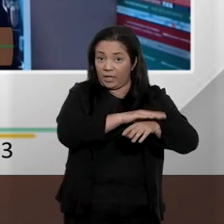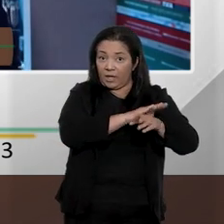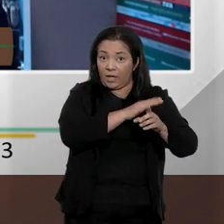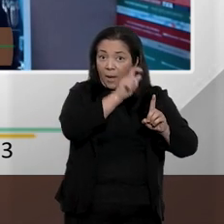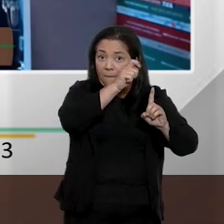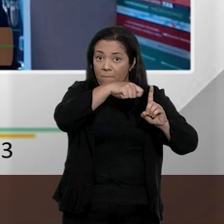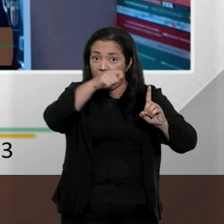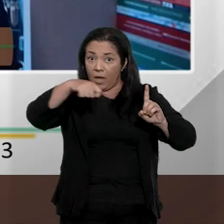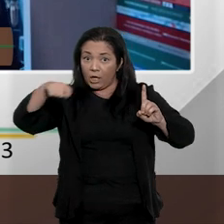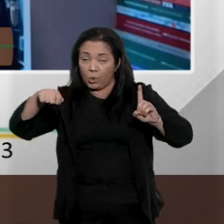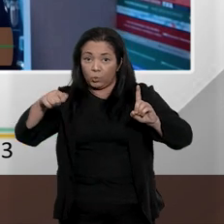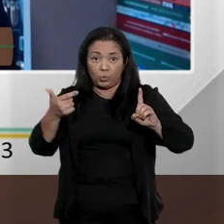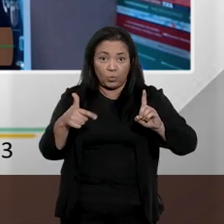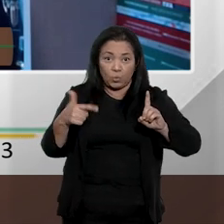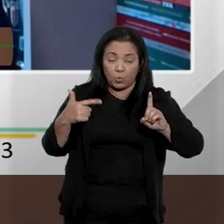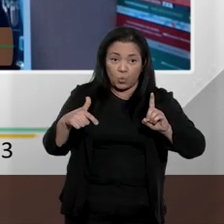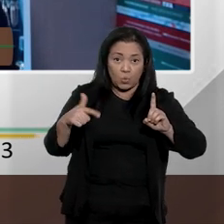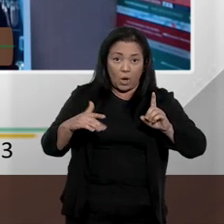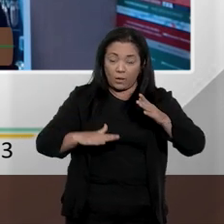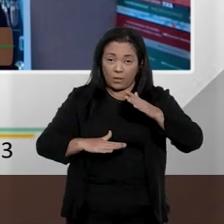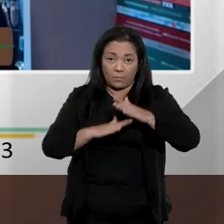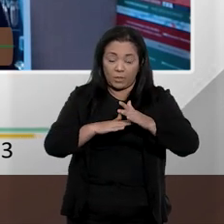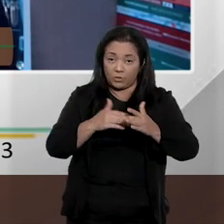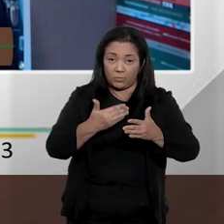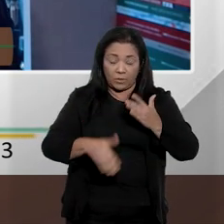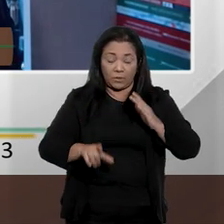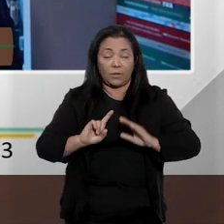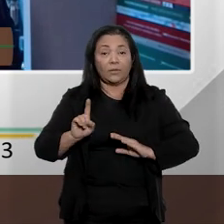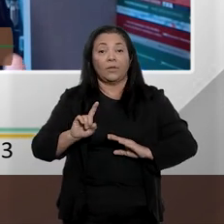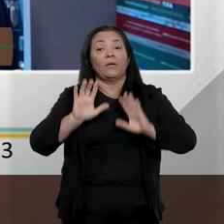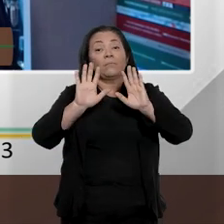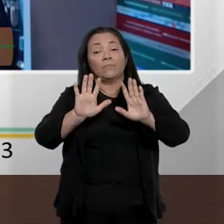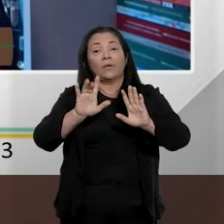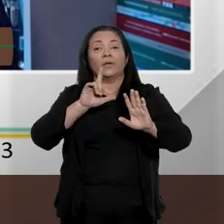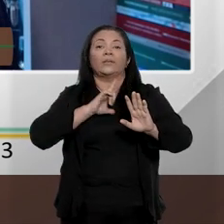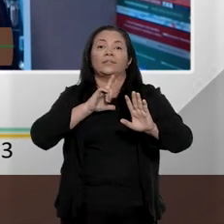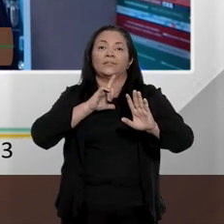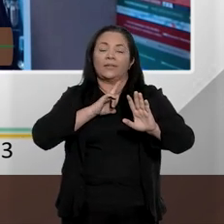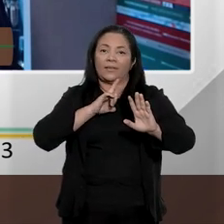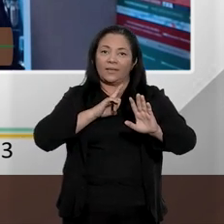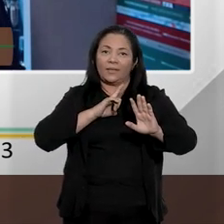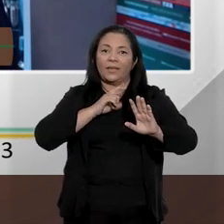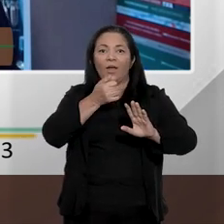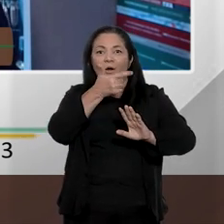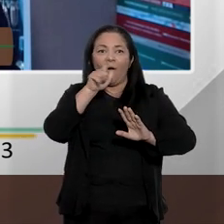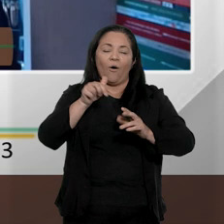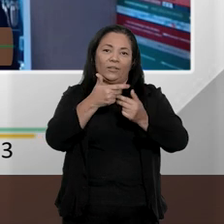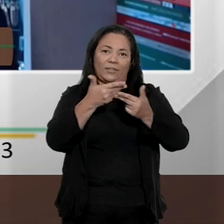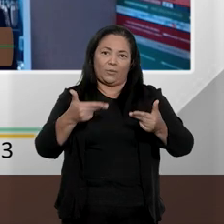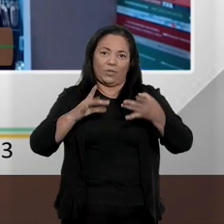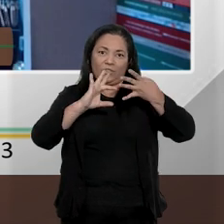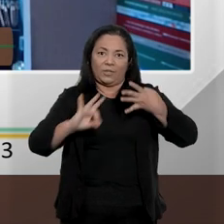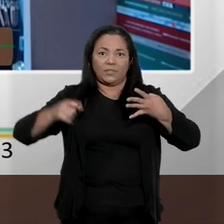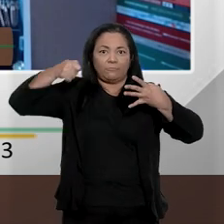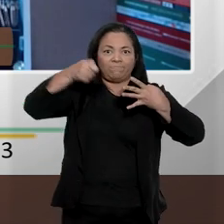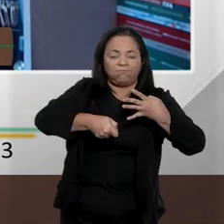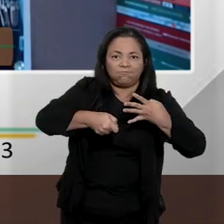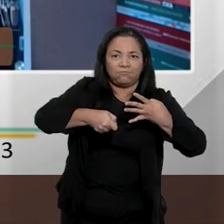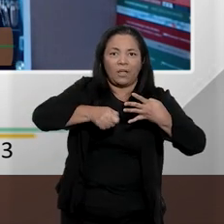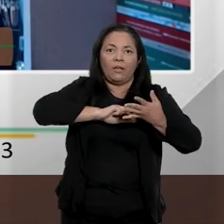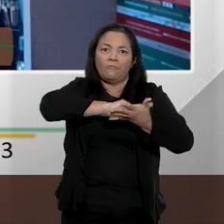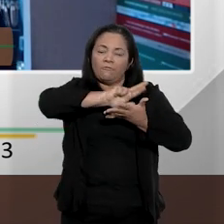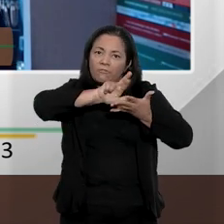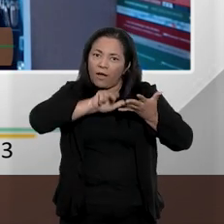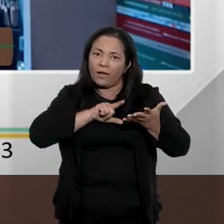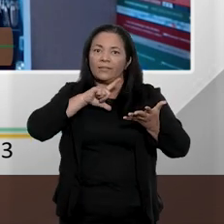considerássemos inafiançável, nós tínhamos um rosário, mar de decisões judiciais que consideravam que